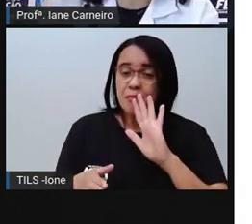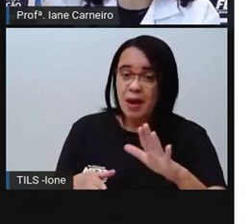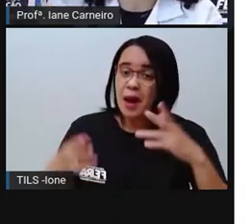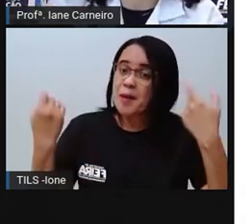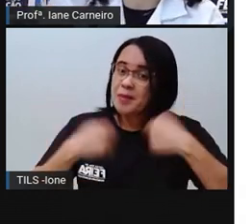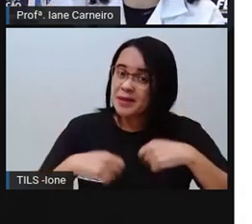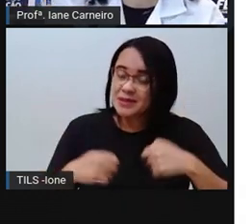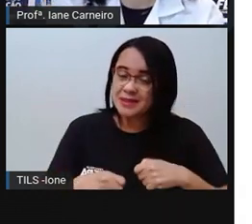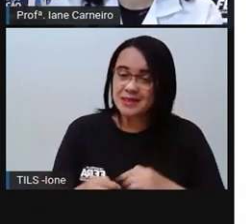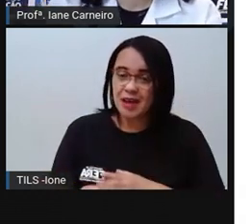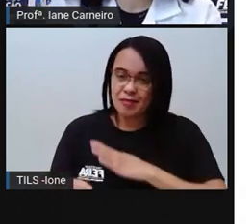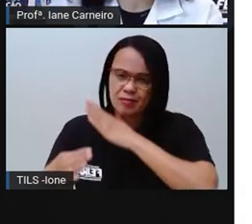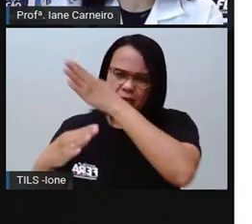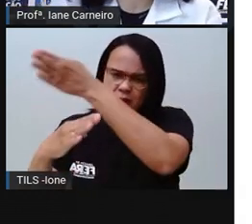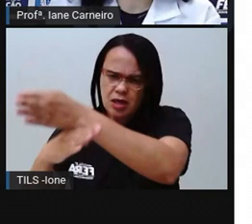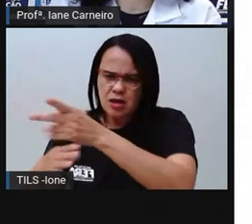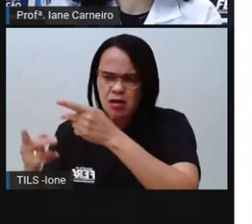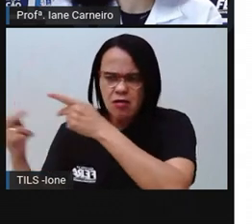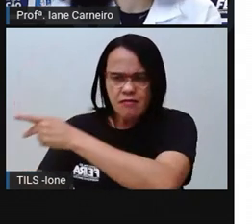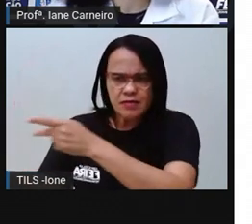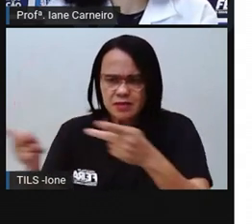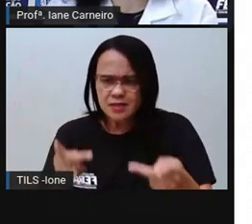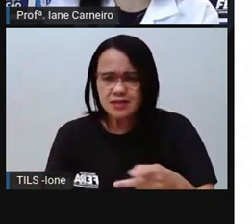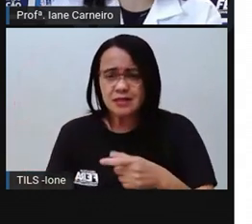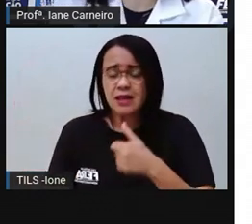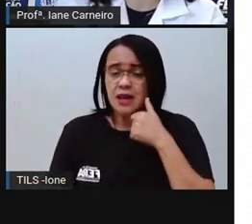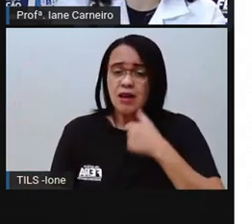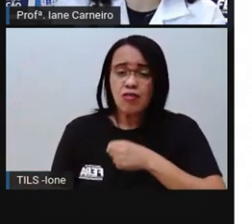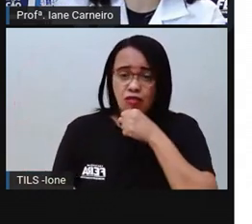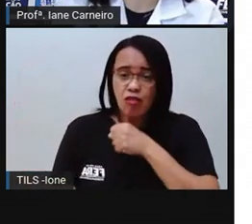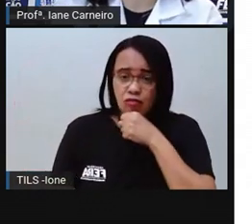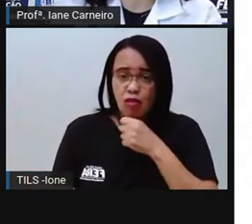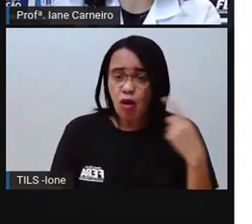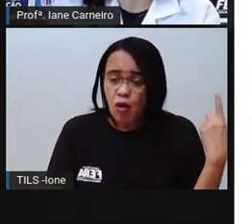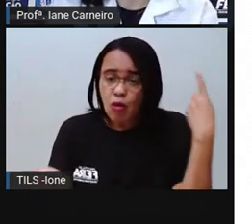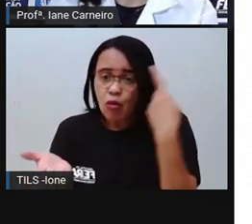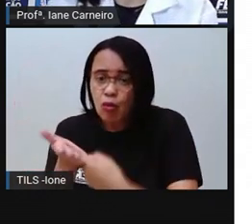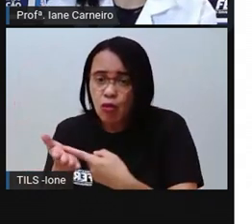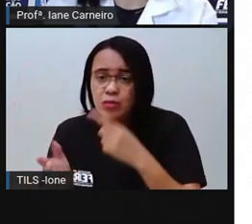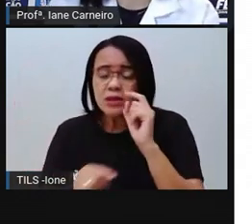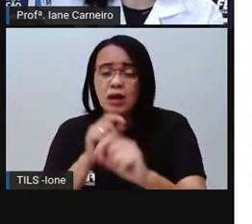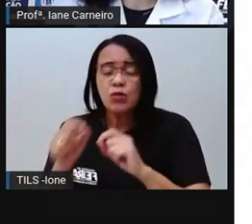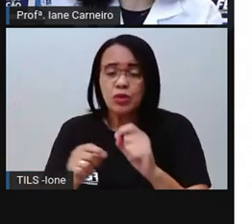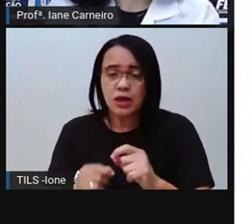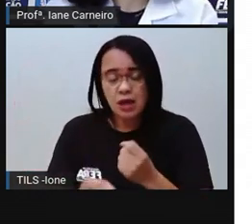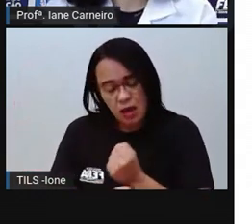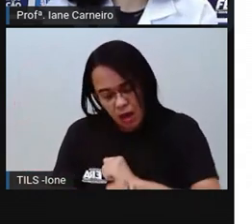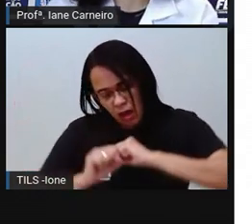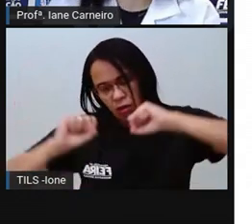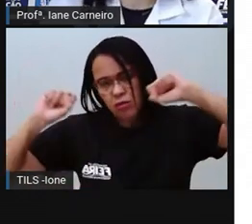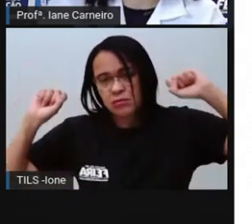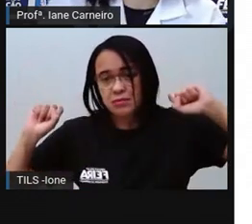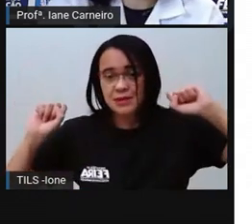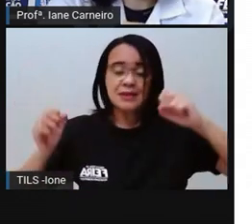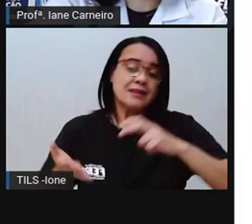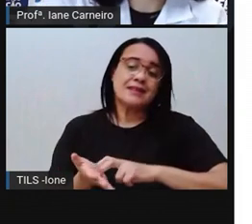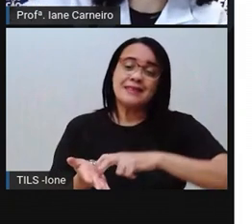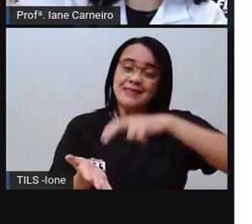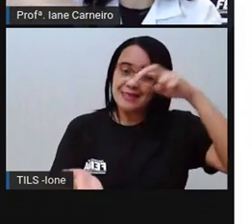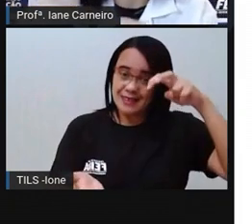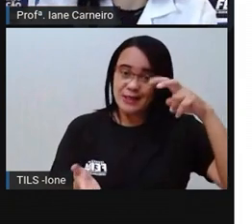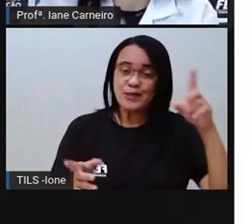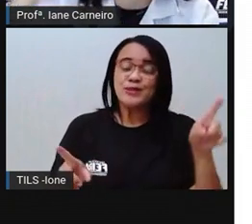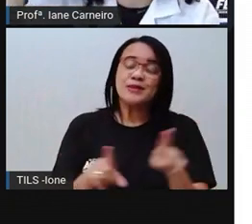passar pela cabeça. E aí o que minha avó fazia? Ela combinava comigo de varrer o quintal, né, tirar a